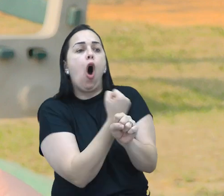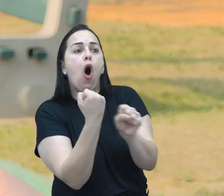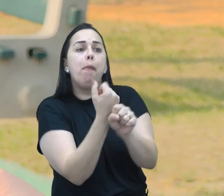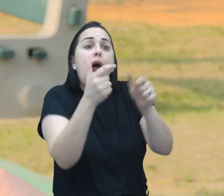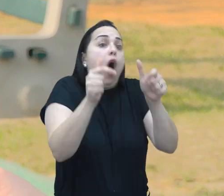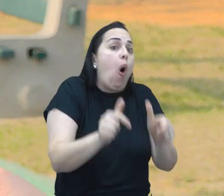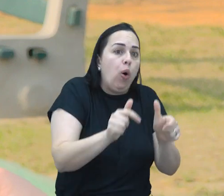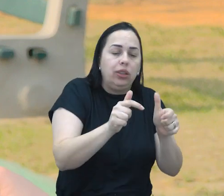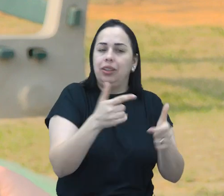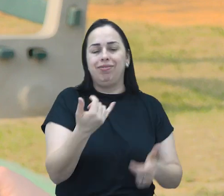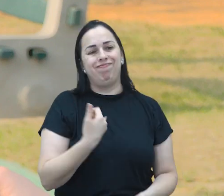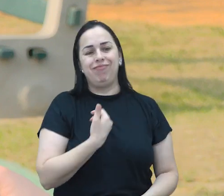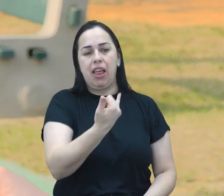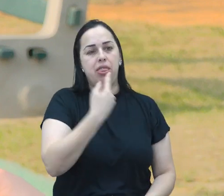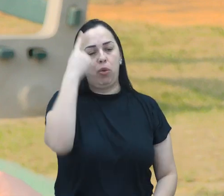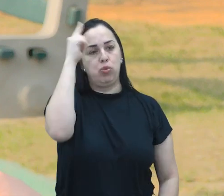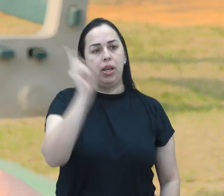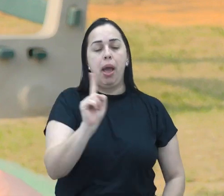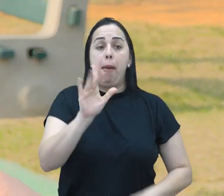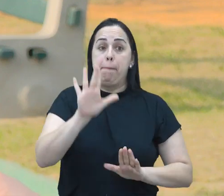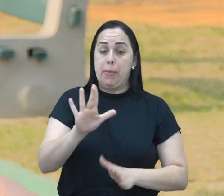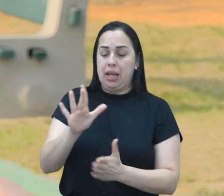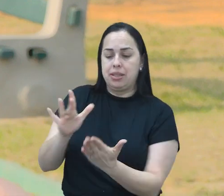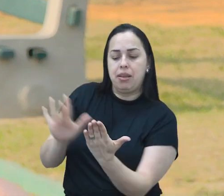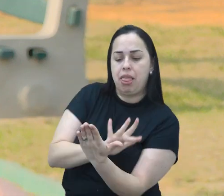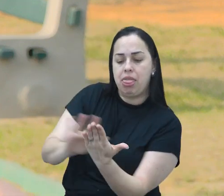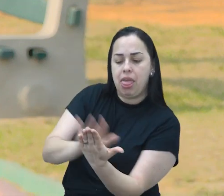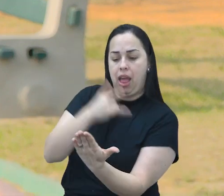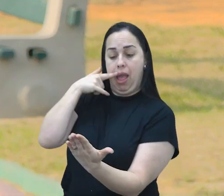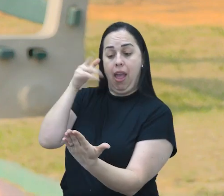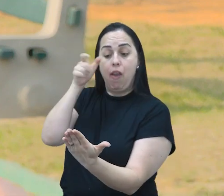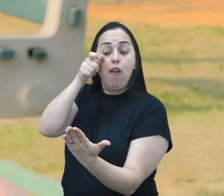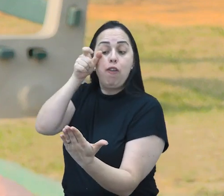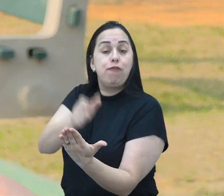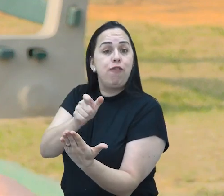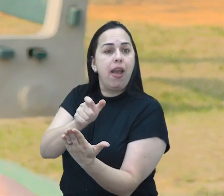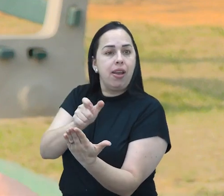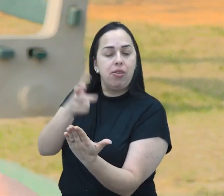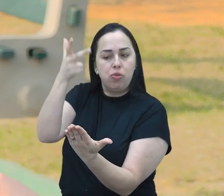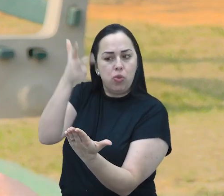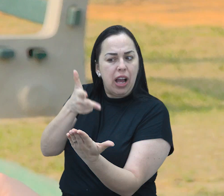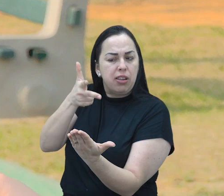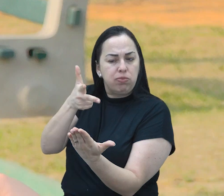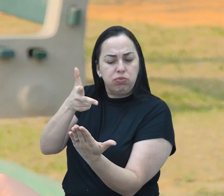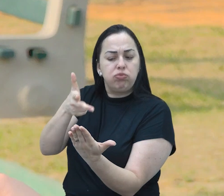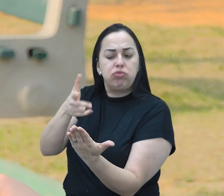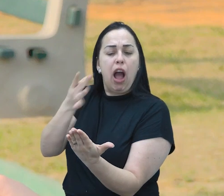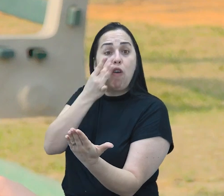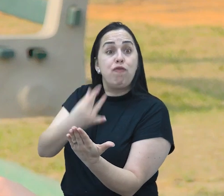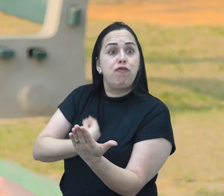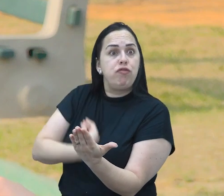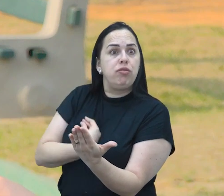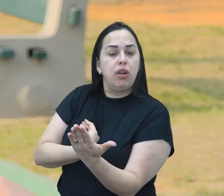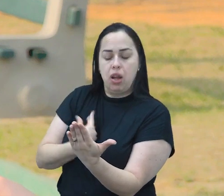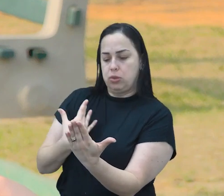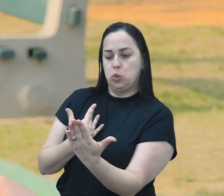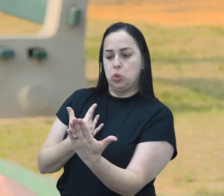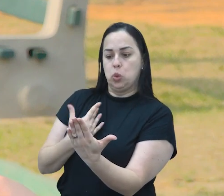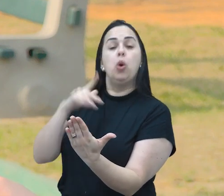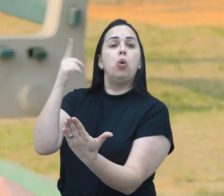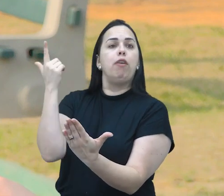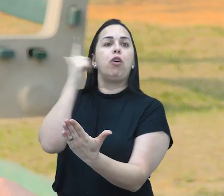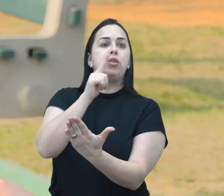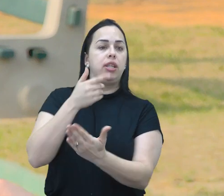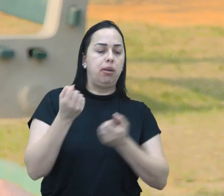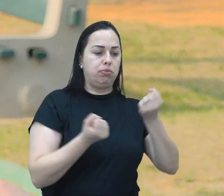tendo, e com a facilidade de ter ali na palma da minha mão também, de eu estar acessando ao vivo, eu vou